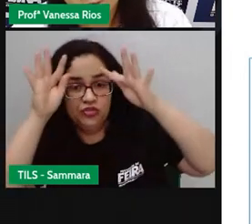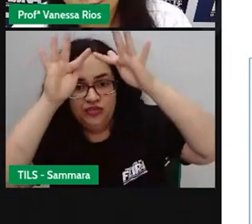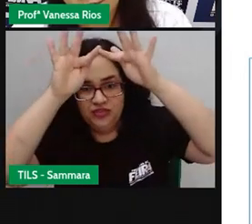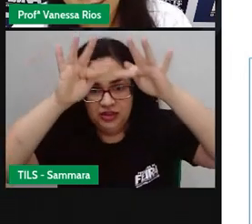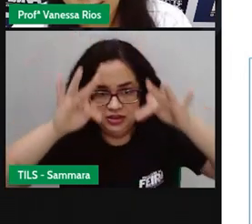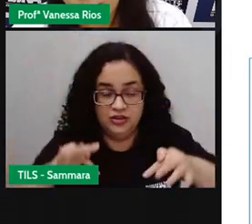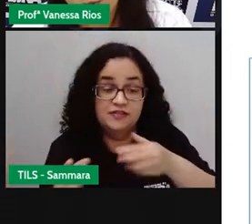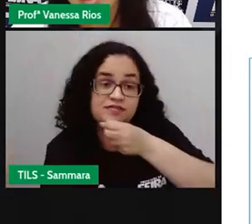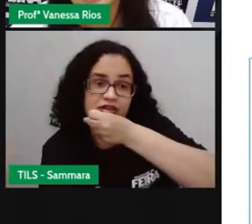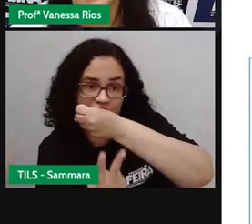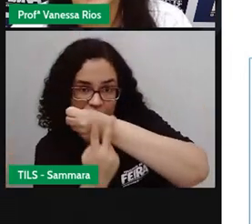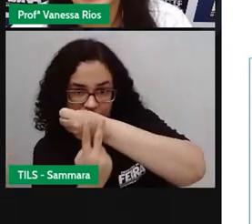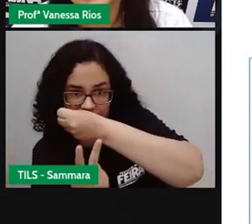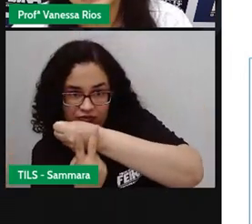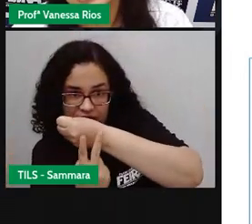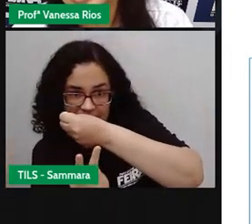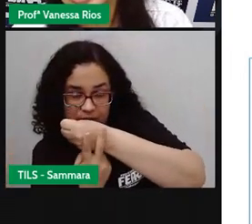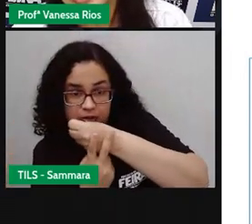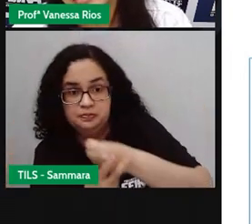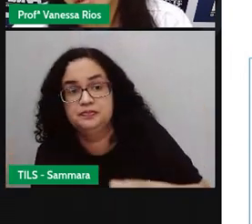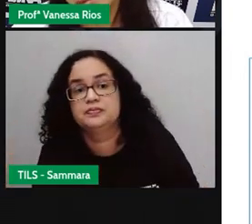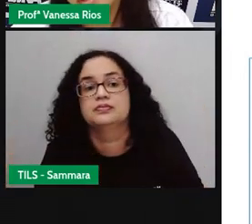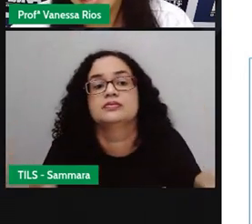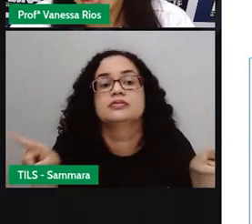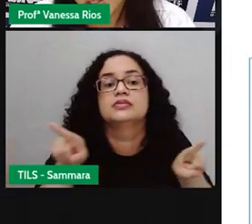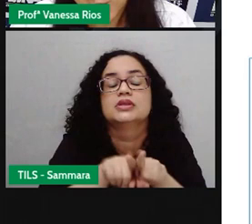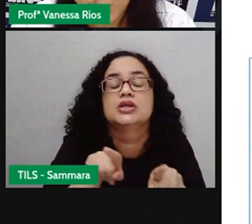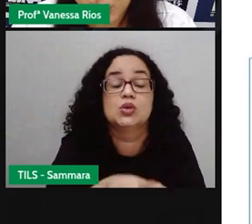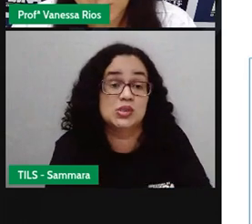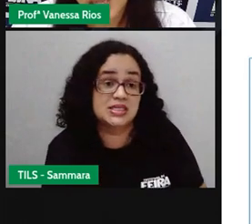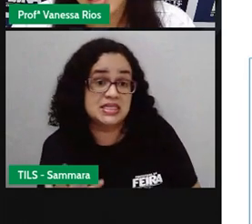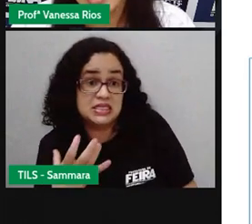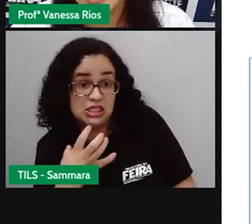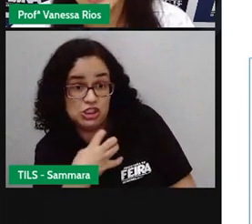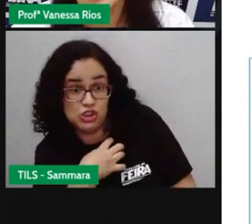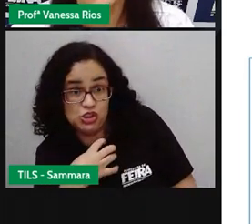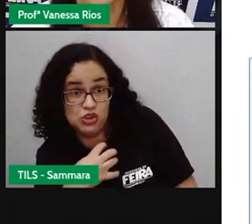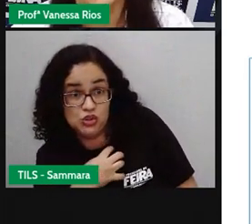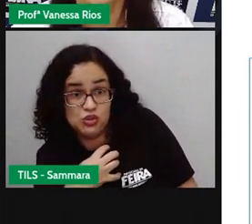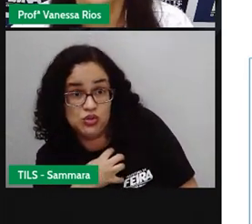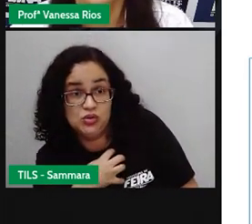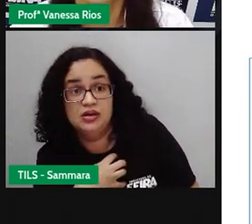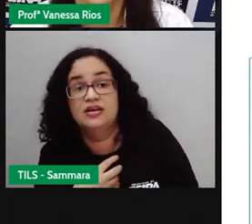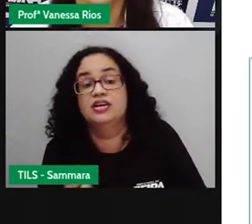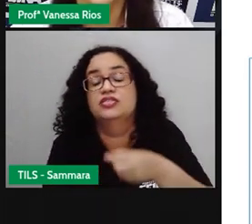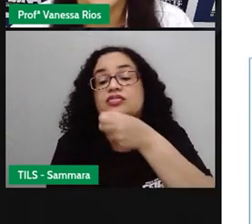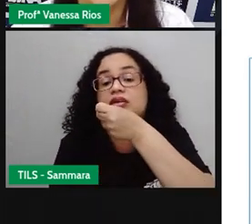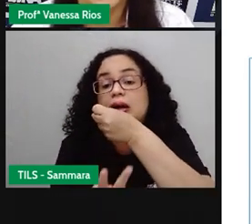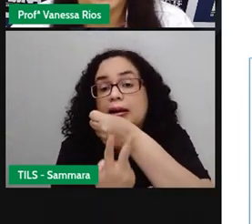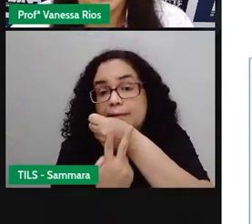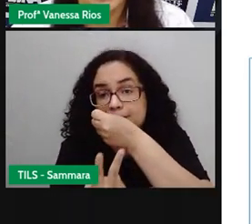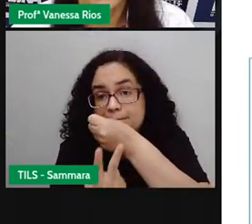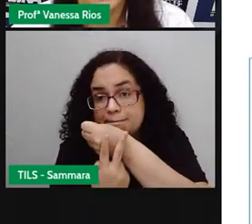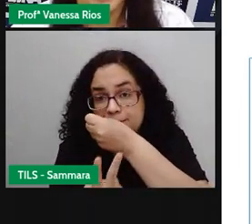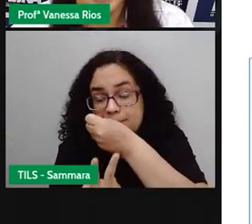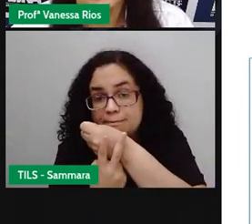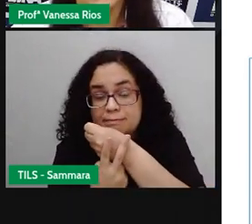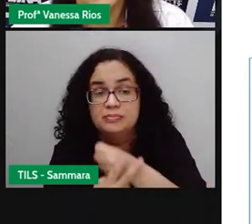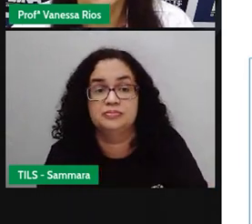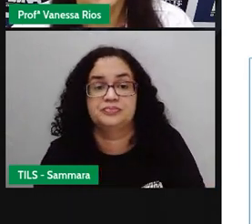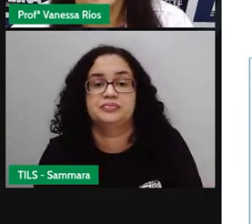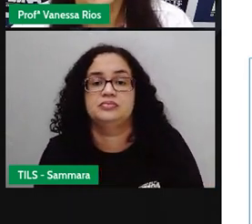final do verbo. E prestem bastante atenção no sentido, né? Em que esse verbo trouxe aí para que a ação